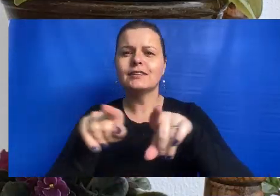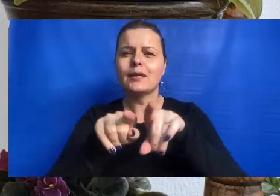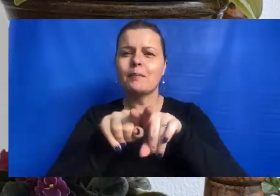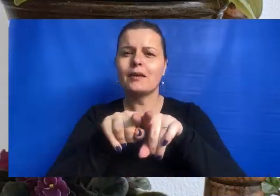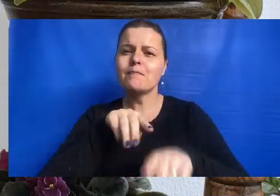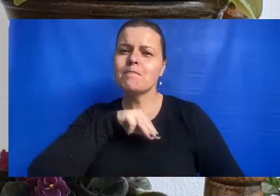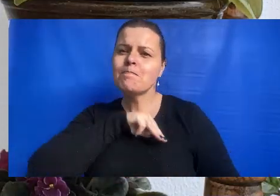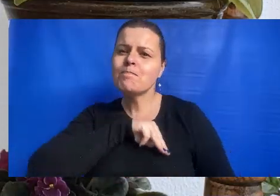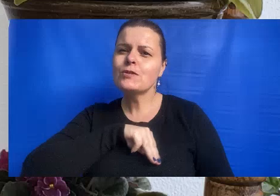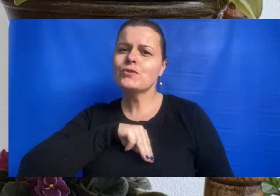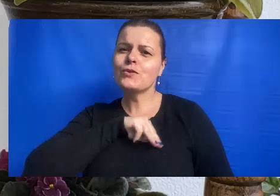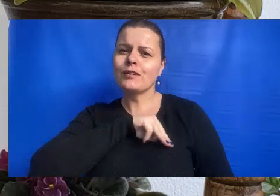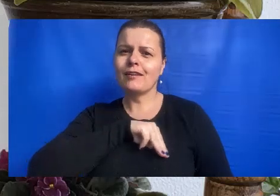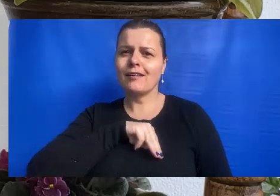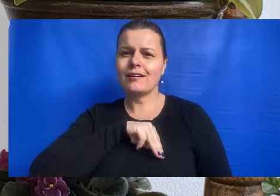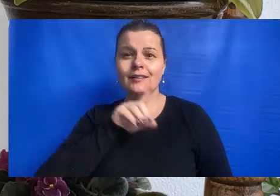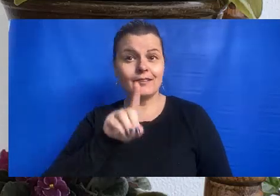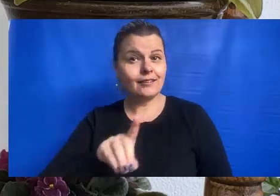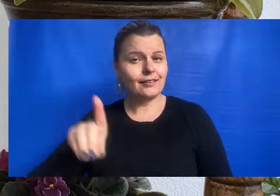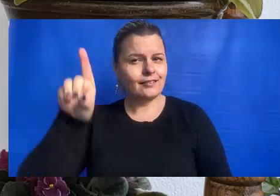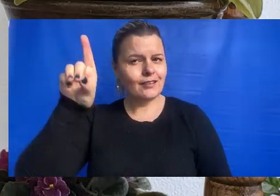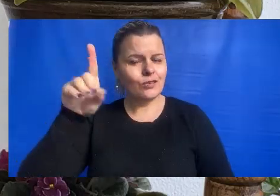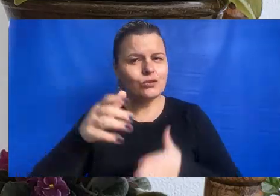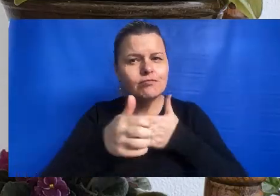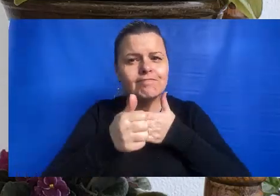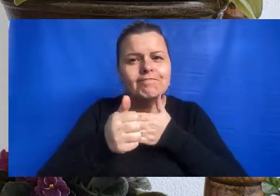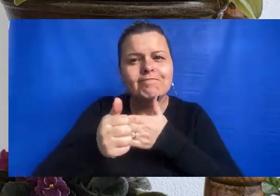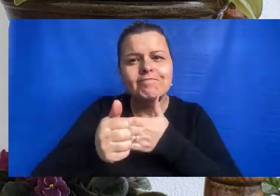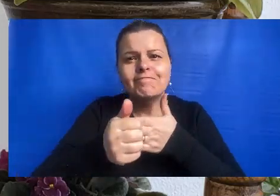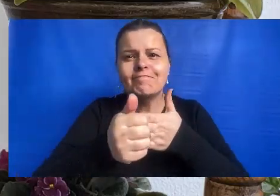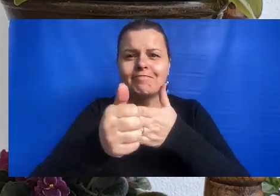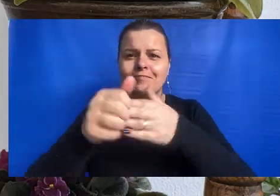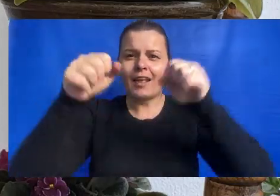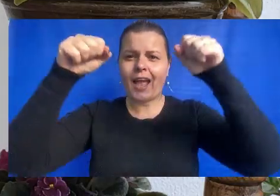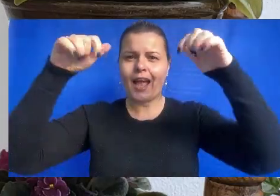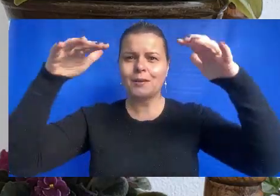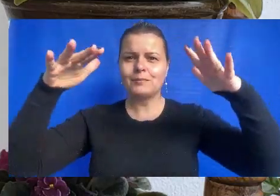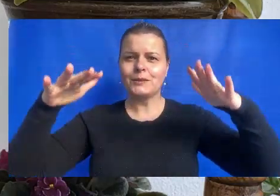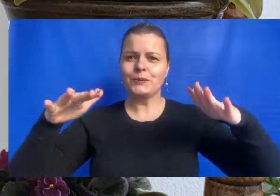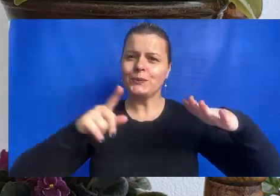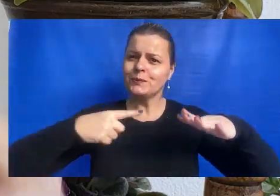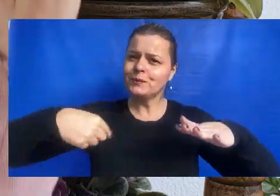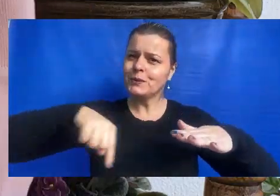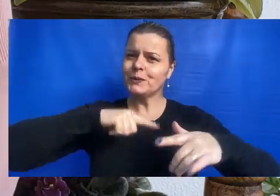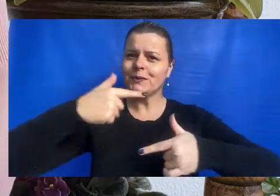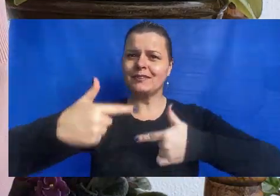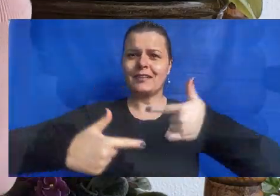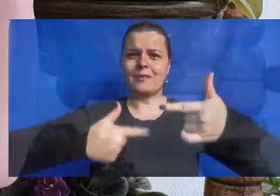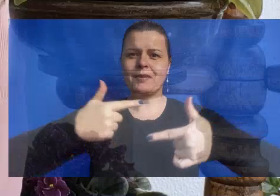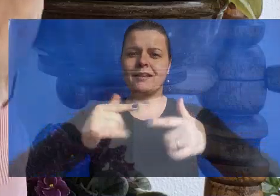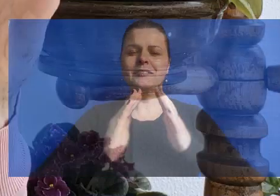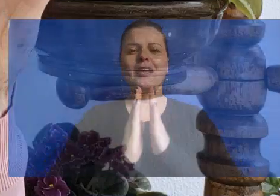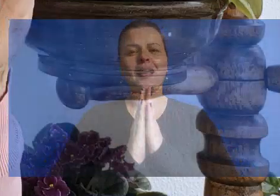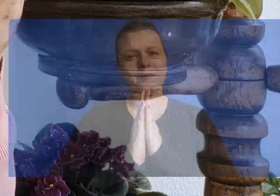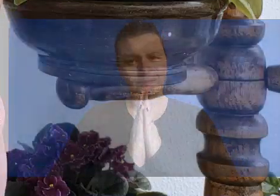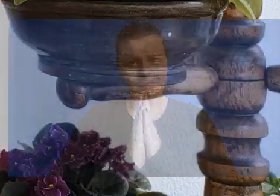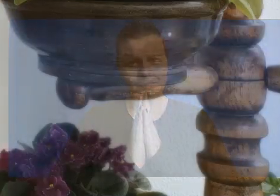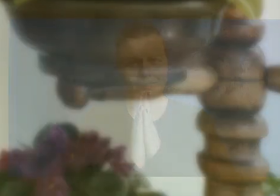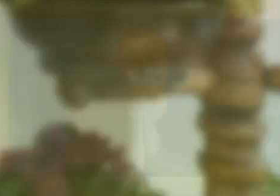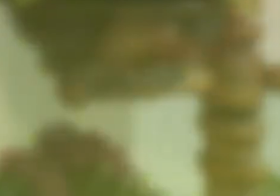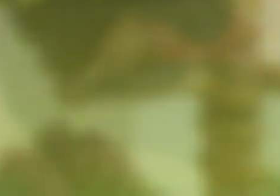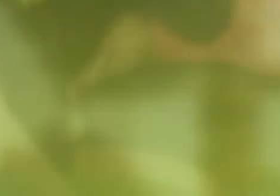missionárias. Que Deus conduza e abençoe nosso trabalho. Amém.